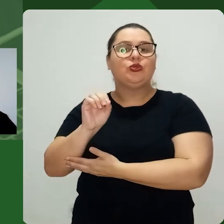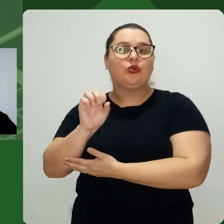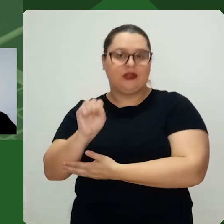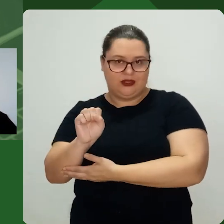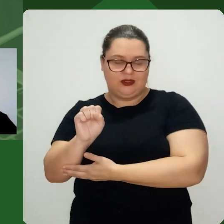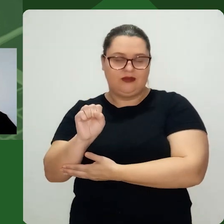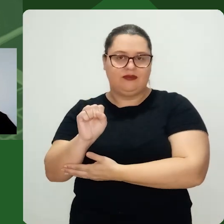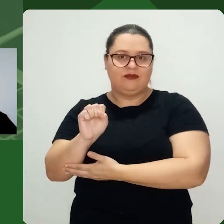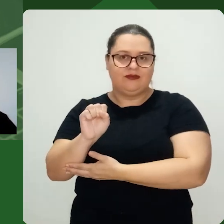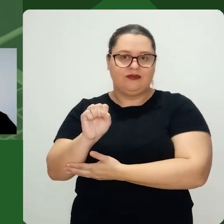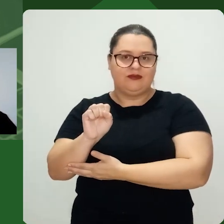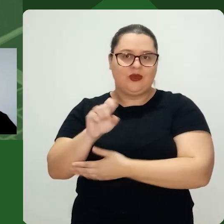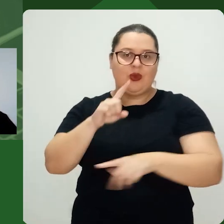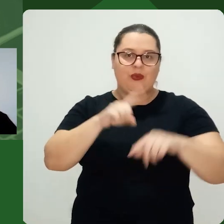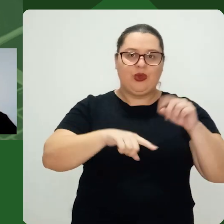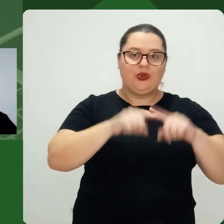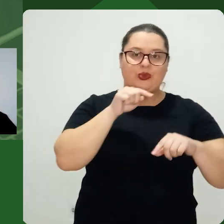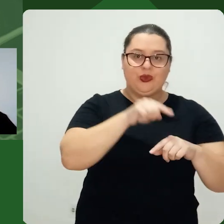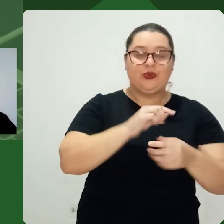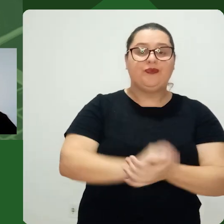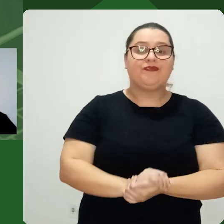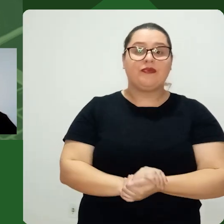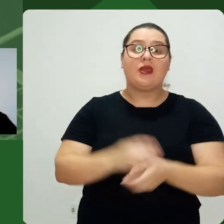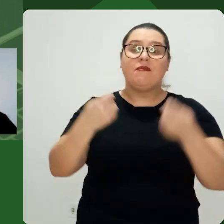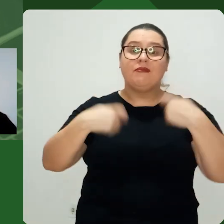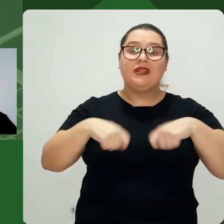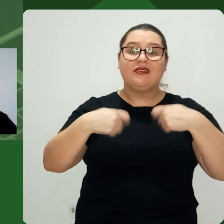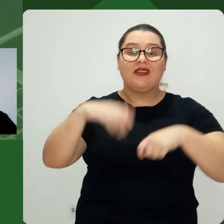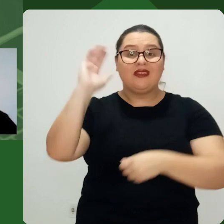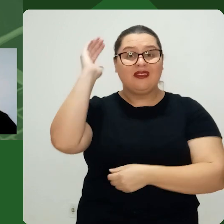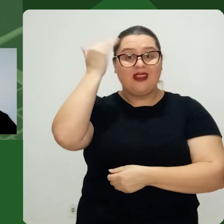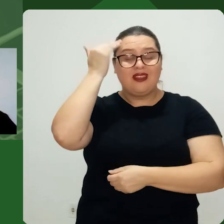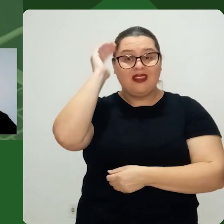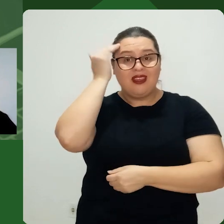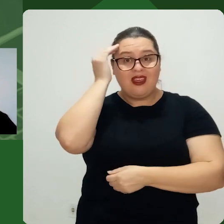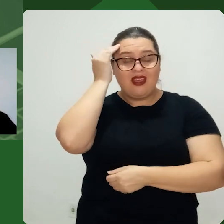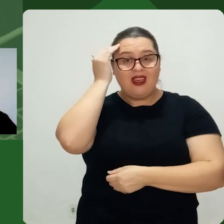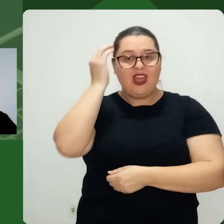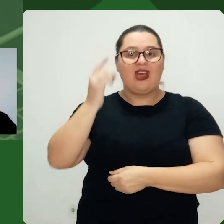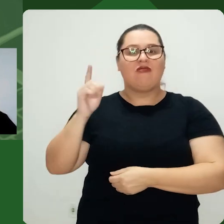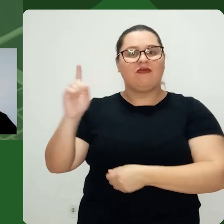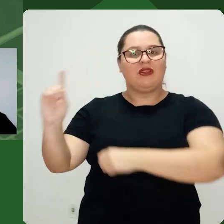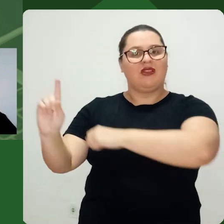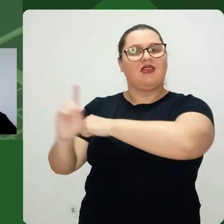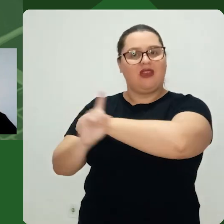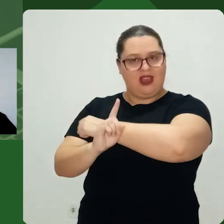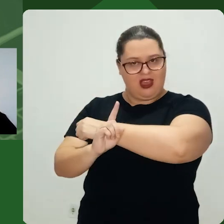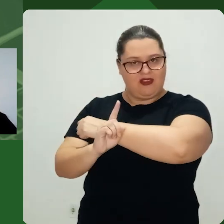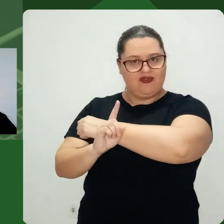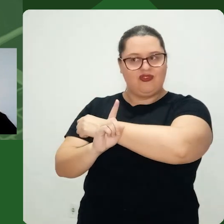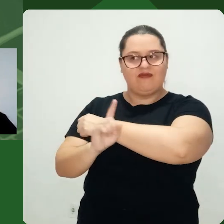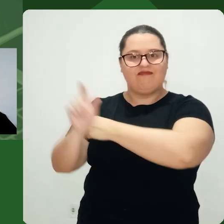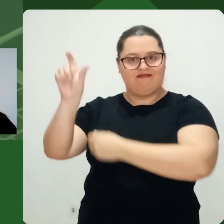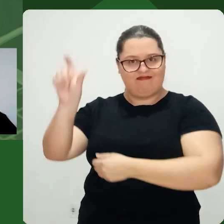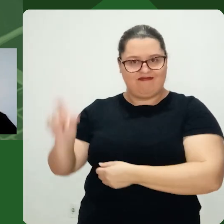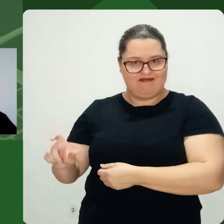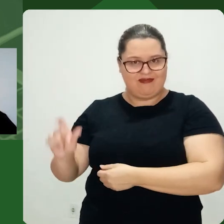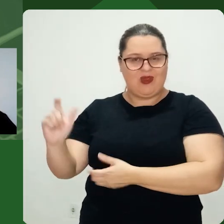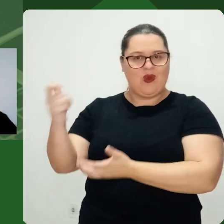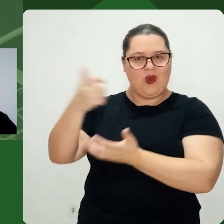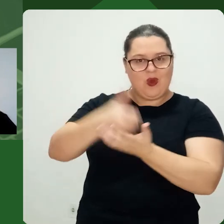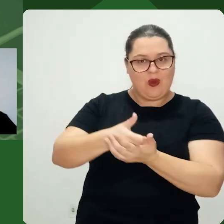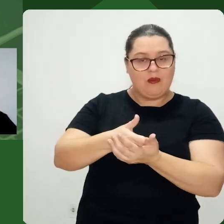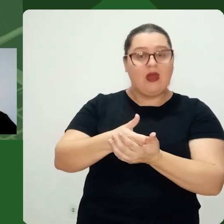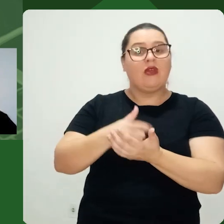produto A gente precisa entender que o nosso cliente, o nosso consumidor